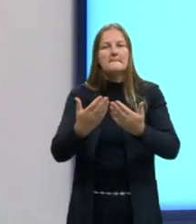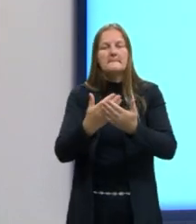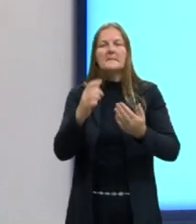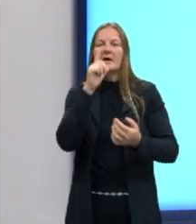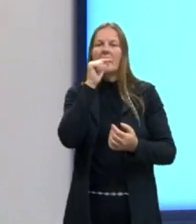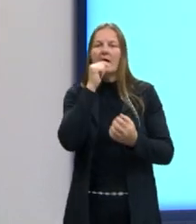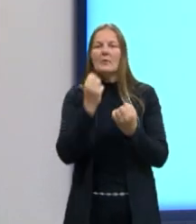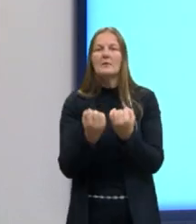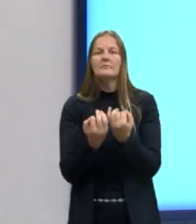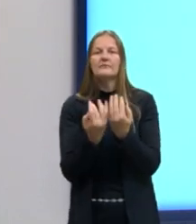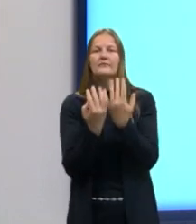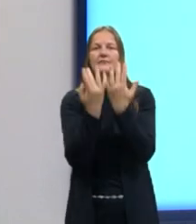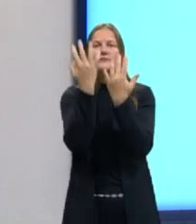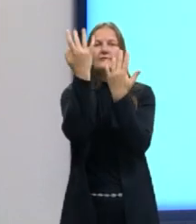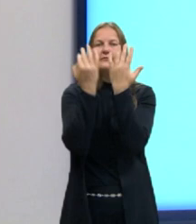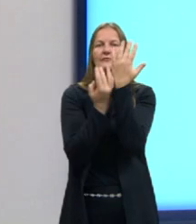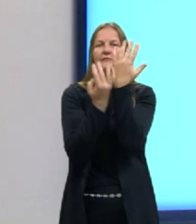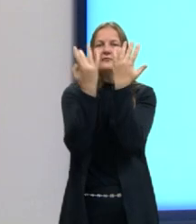forma de vapor.